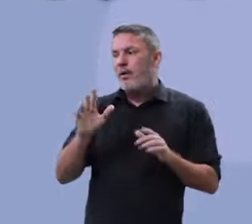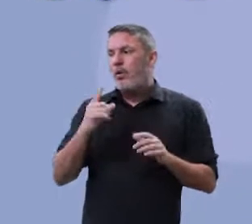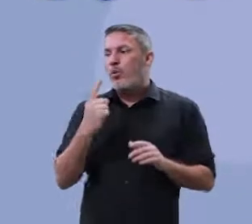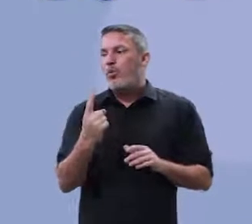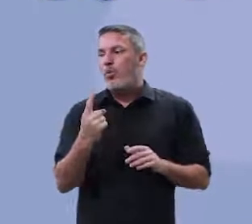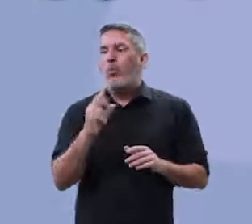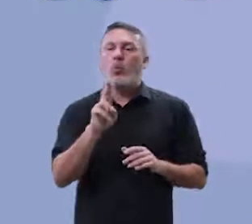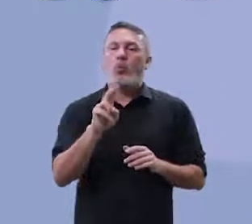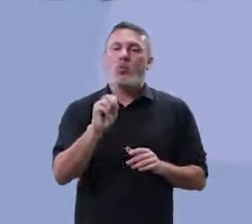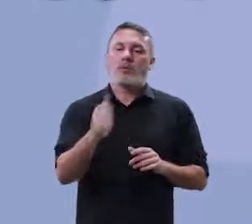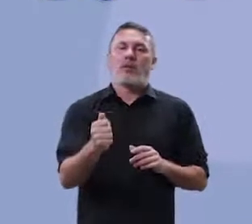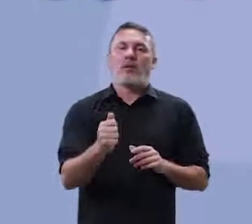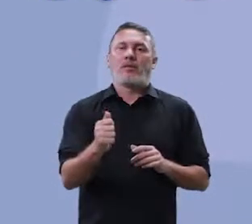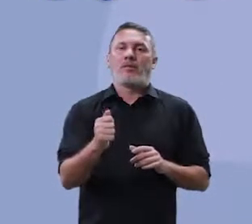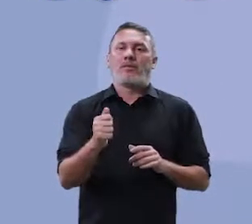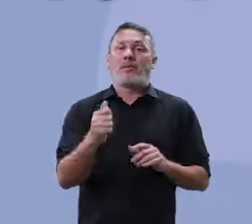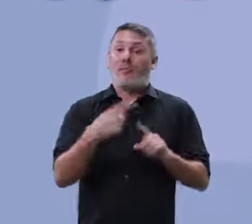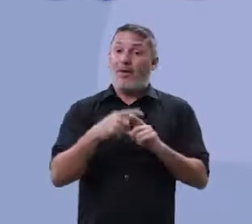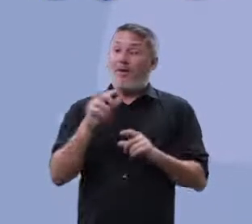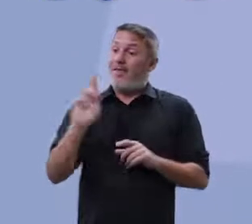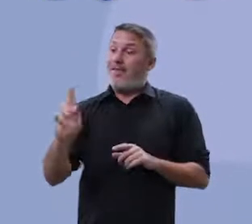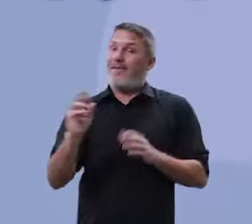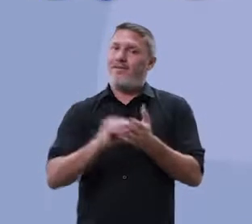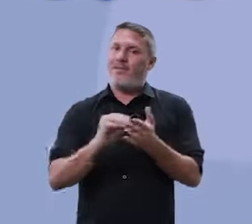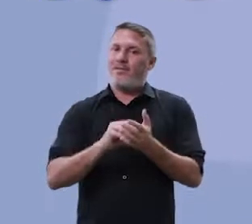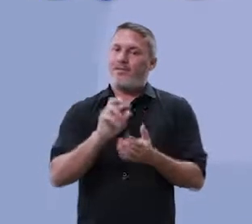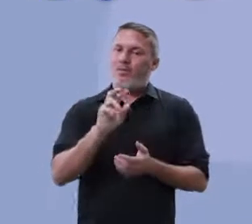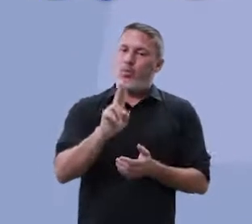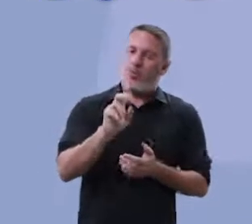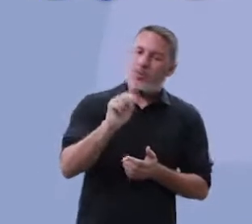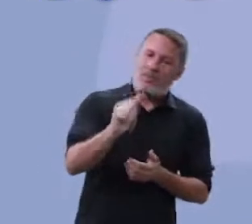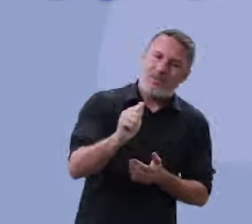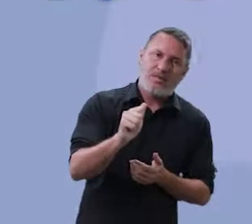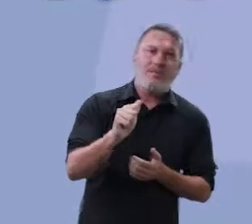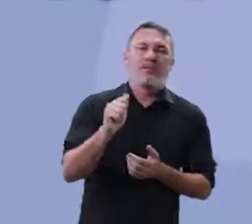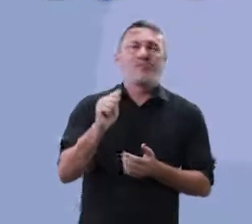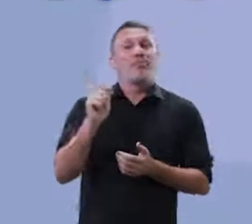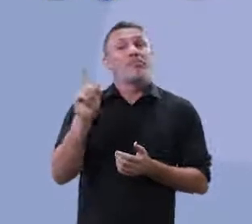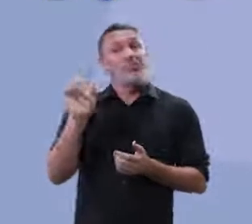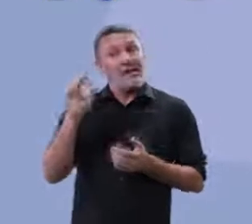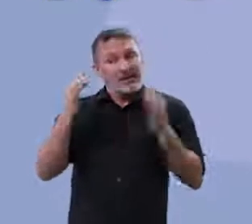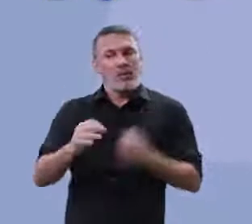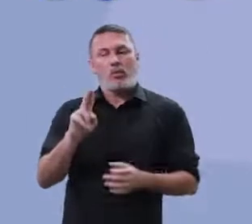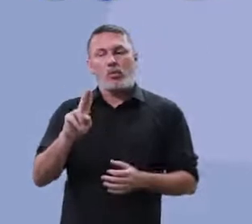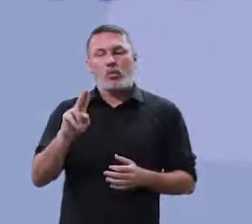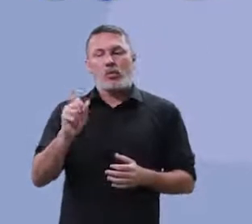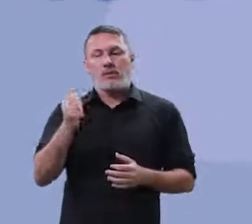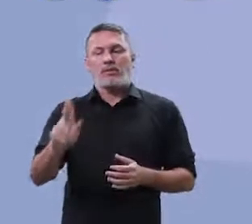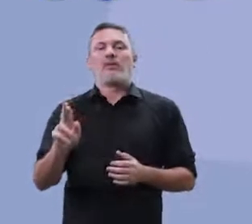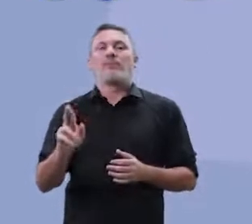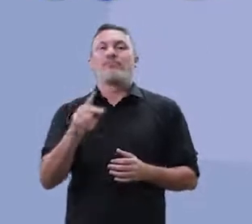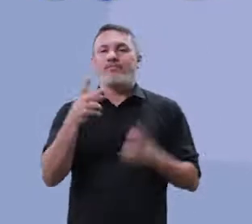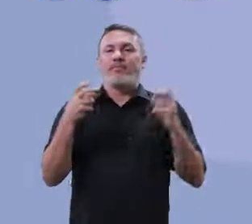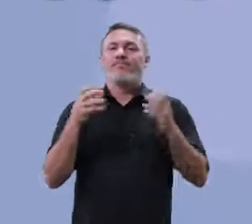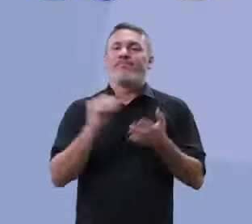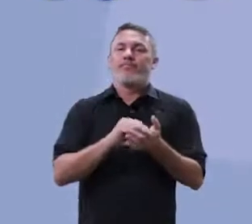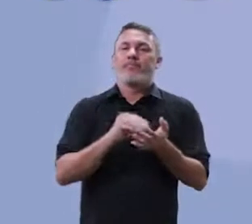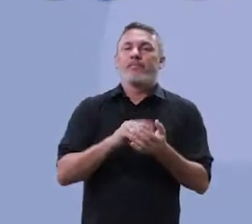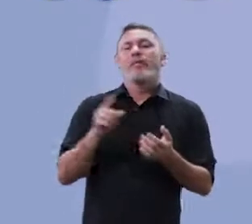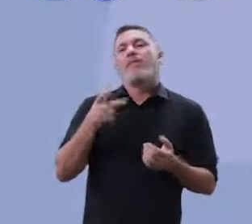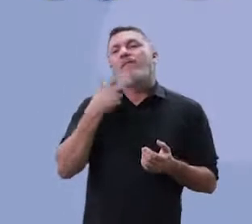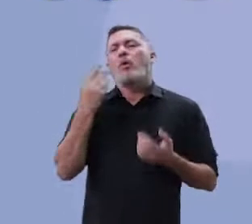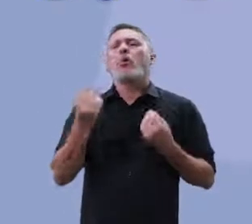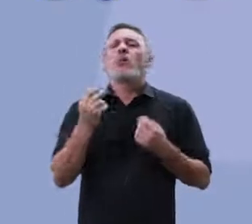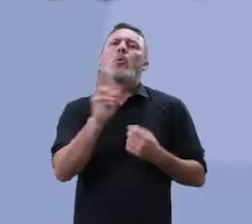resolveu mostrar da forma que o aluno aplicou, da forma que o candidato escreveu nessa prova. Por usar